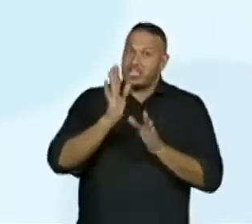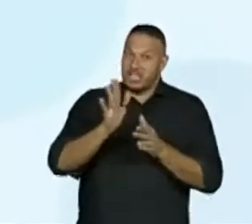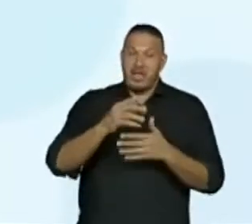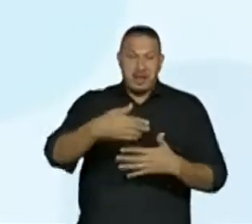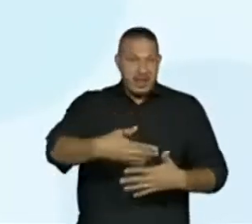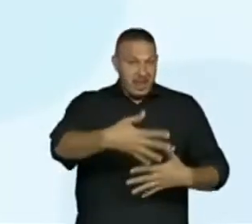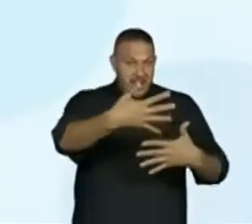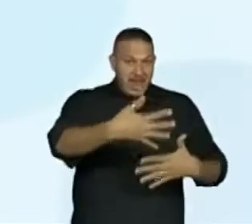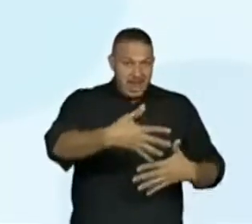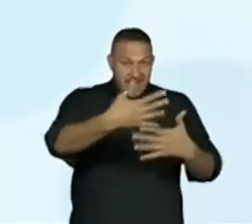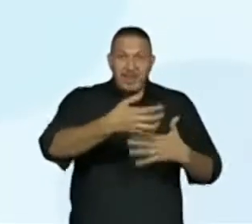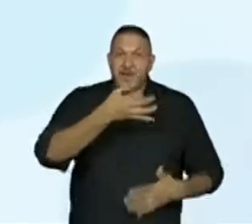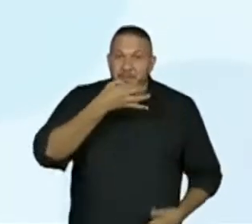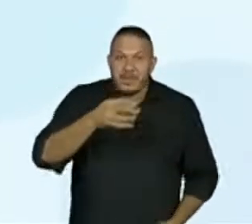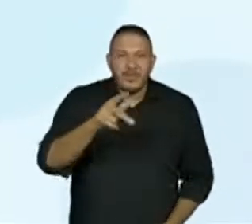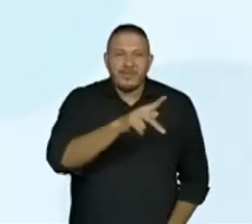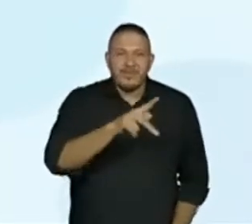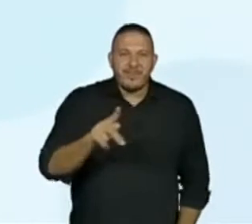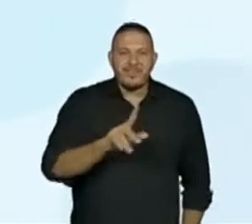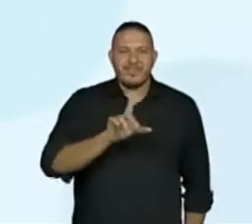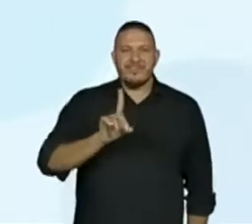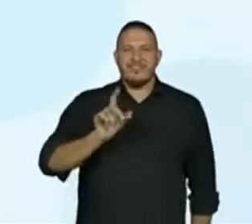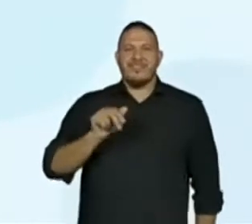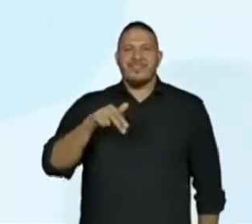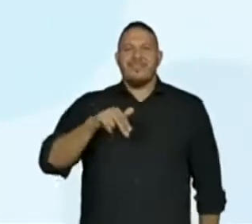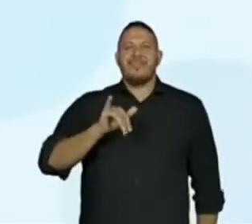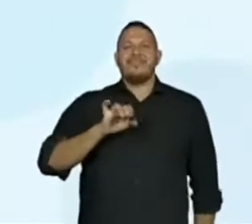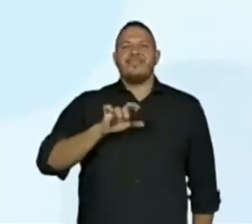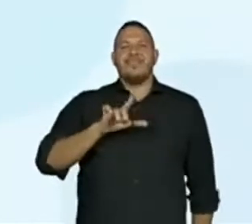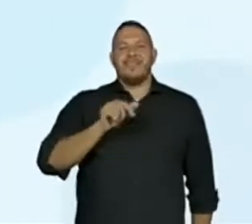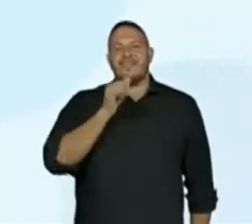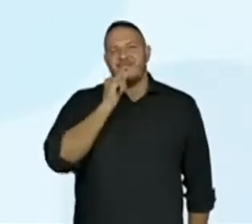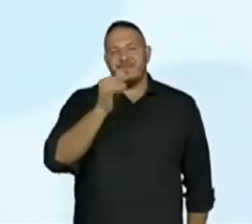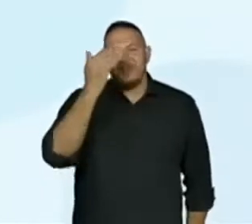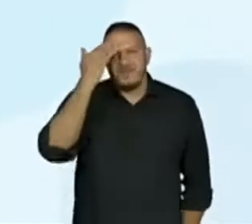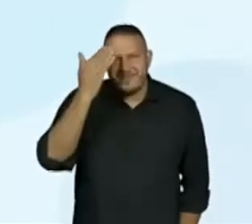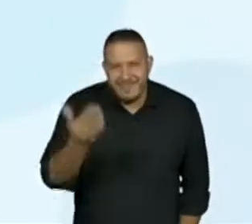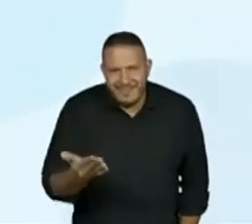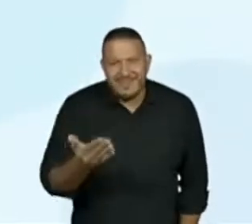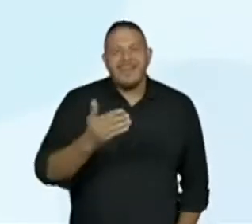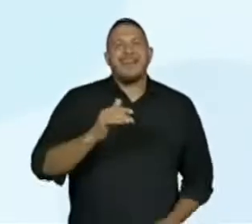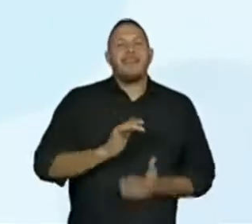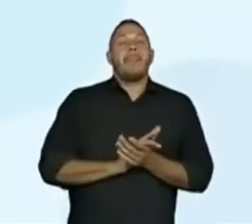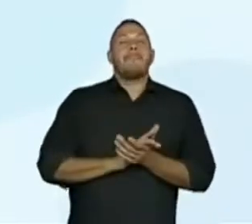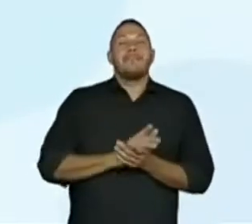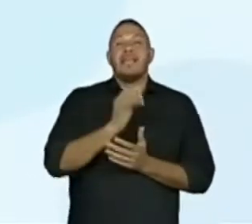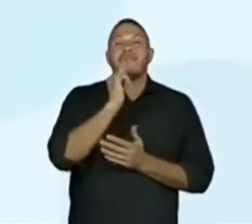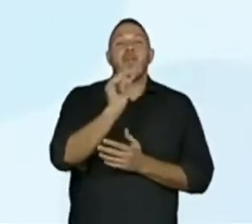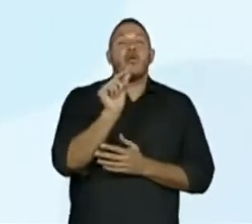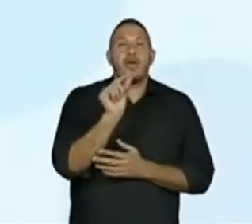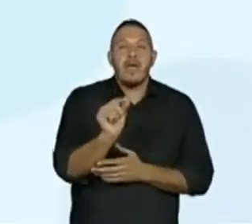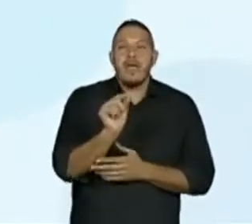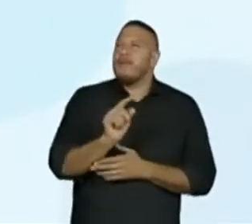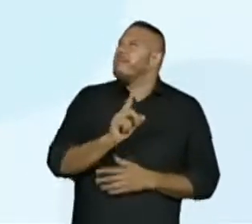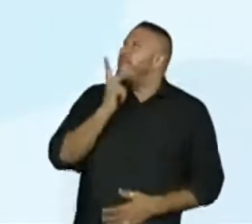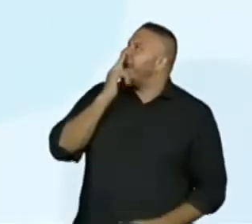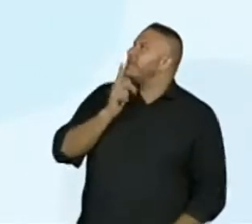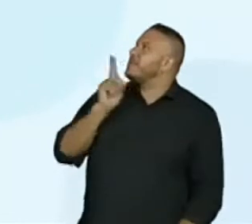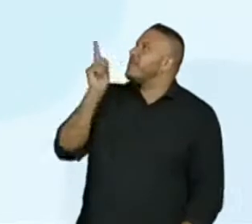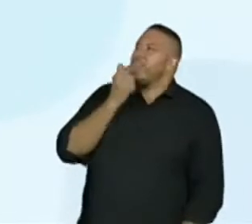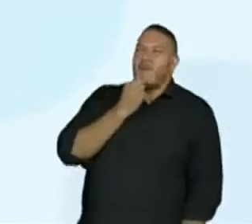ali pro Daniel professora Daniela obrigado pro Daniela escreveu assim o homem velho